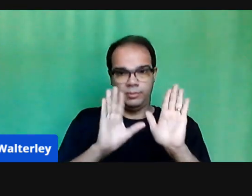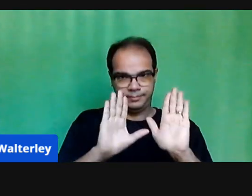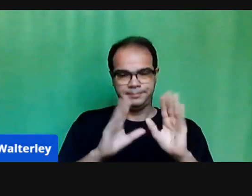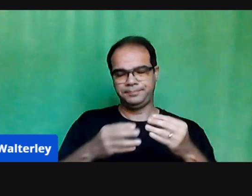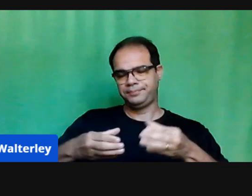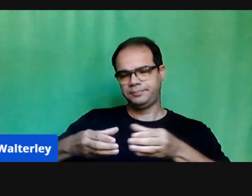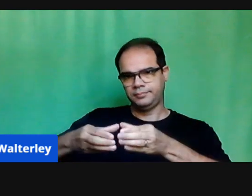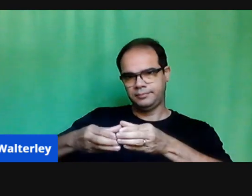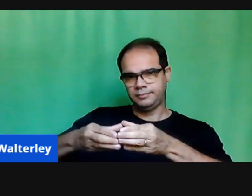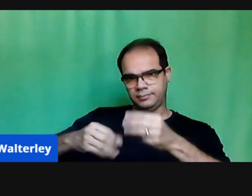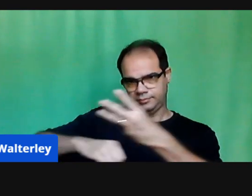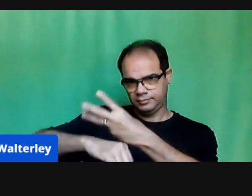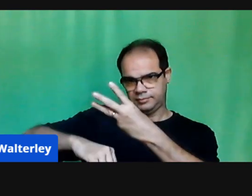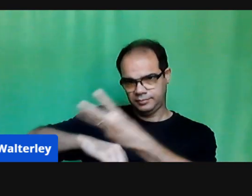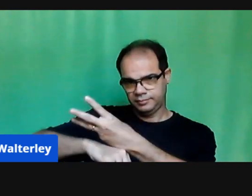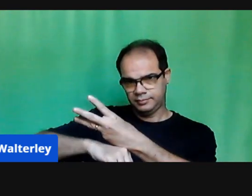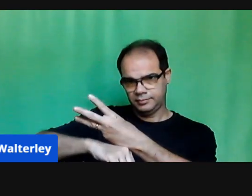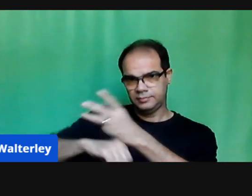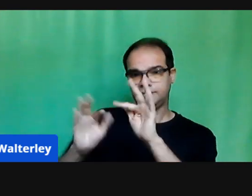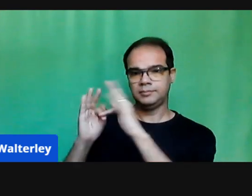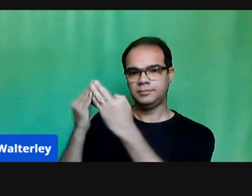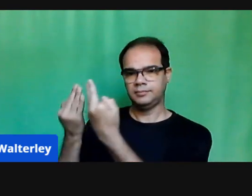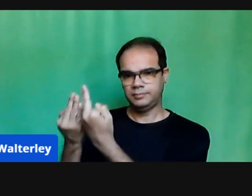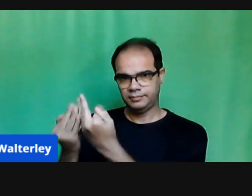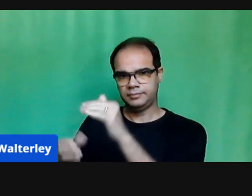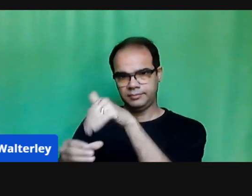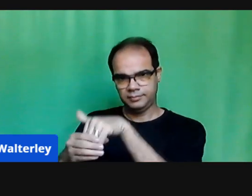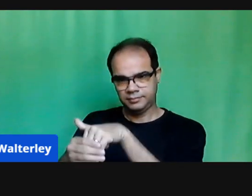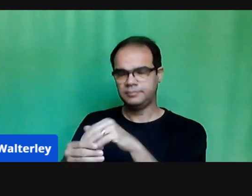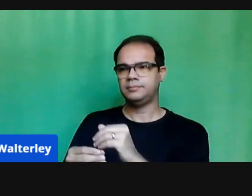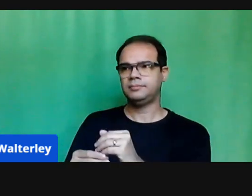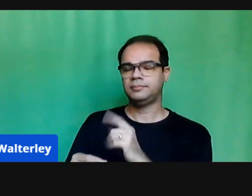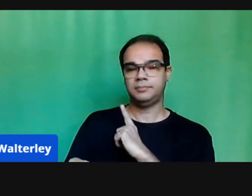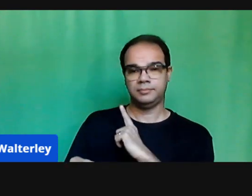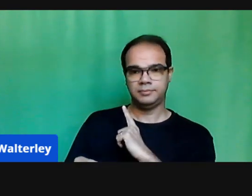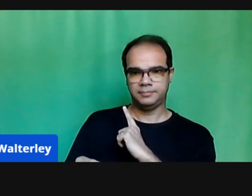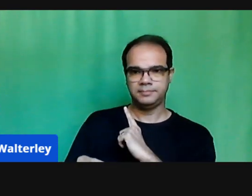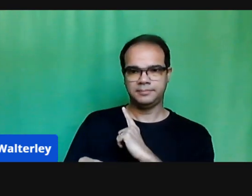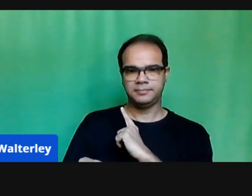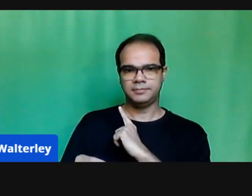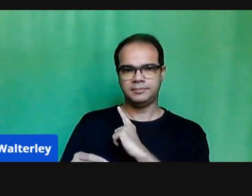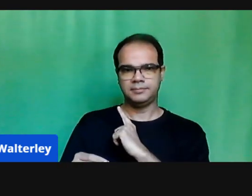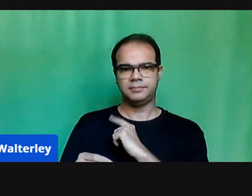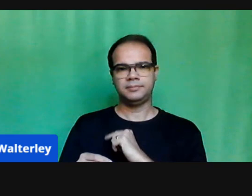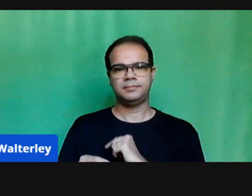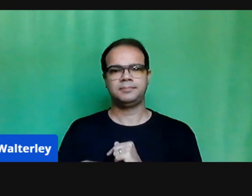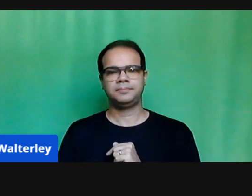participam as famílias, os responsáveis pelas crianças.